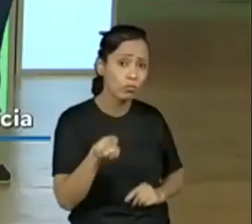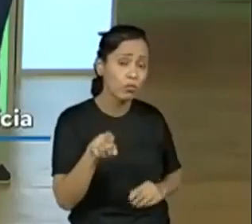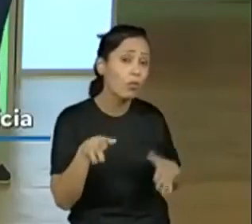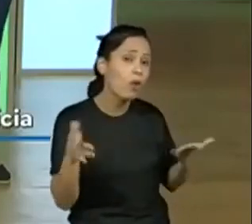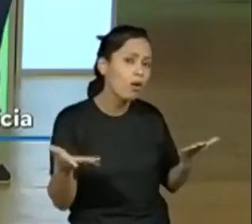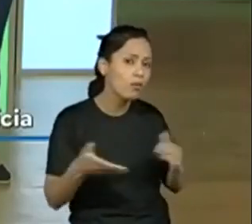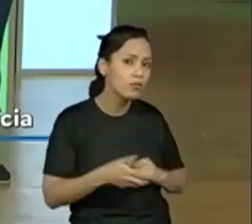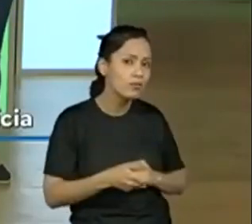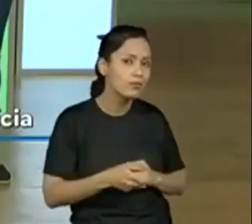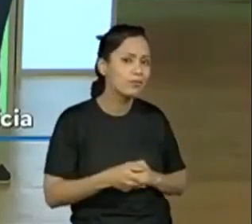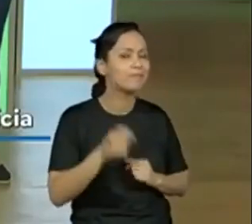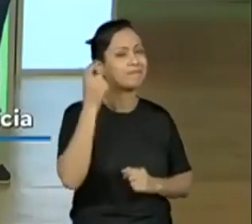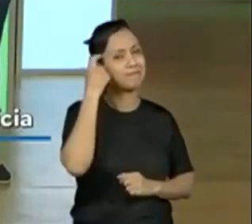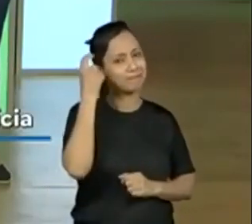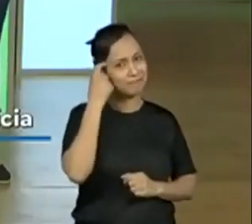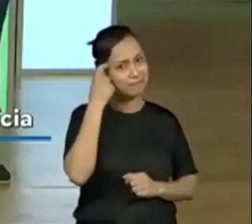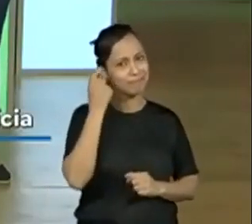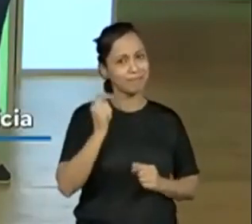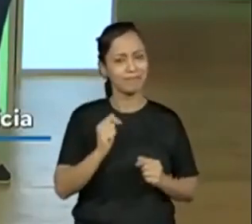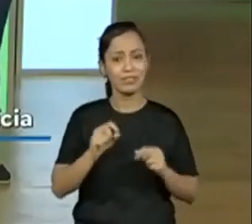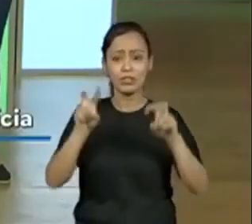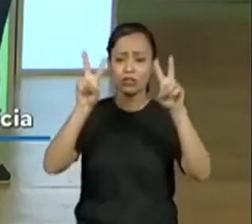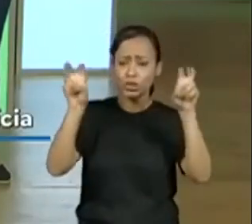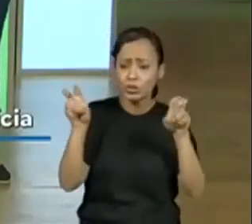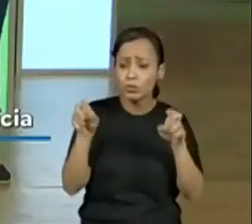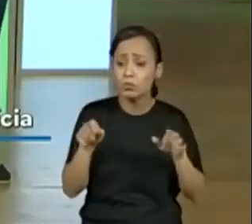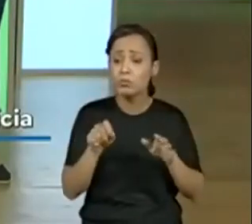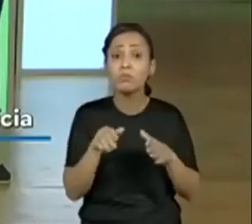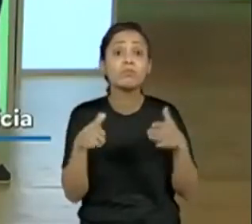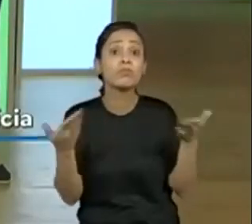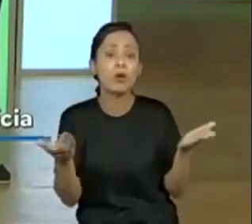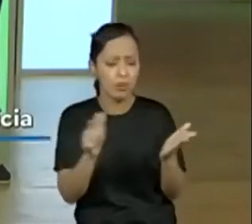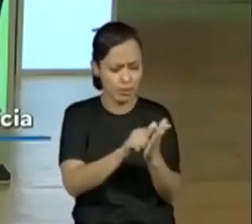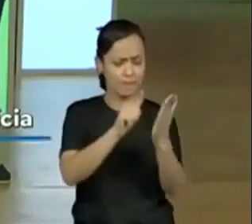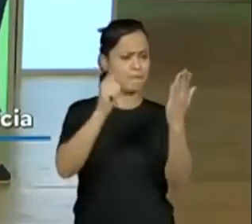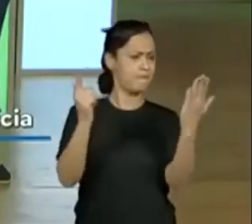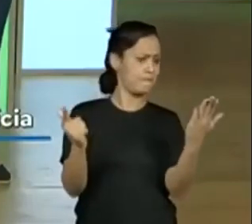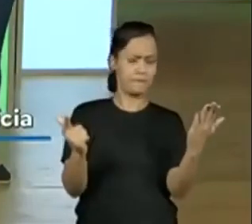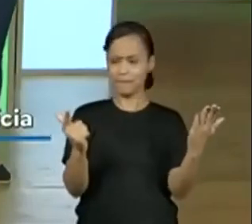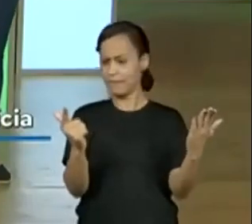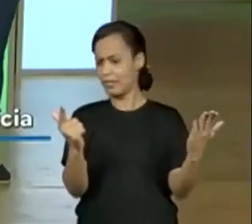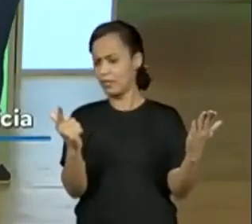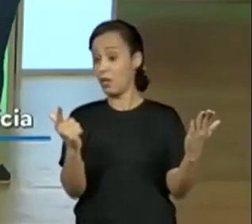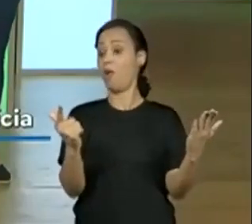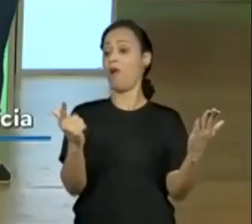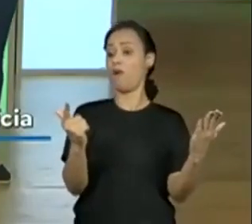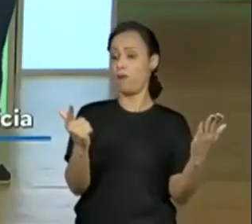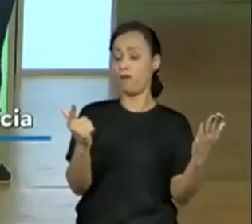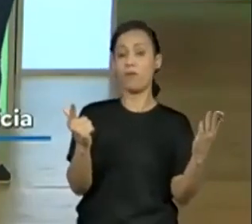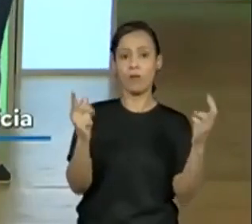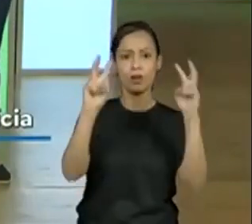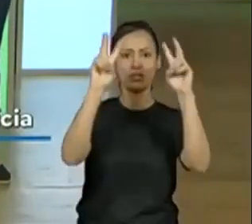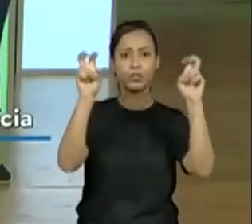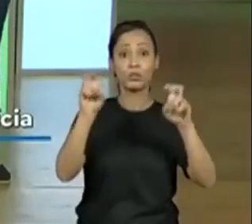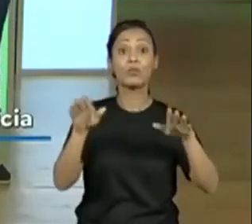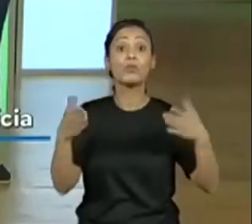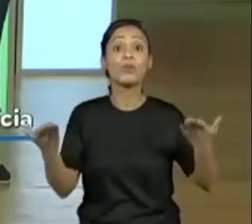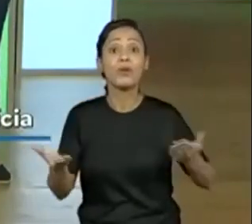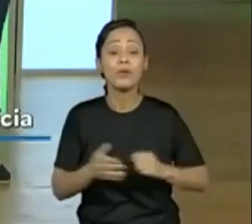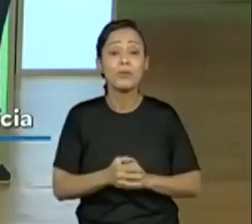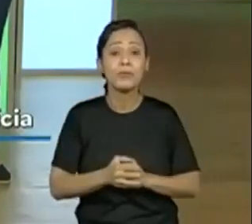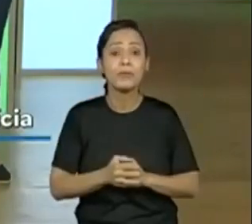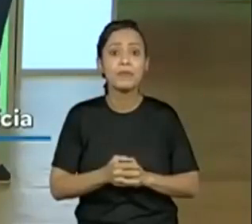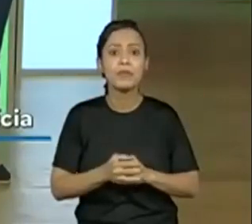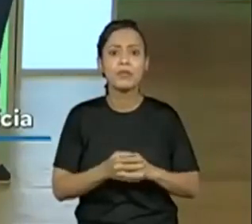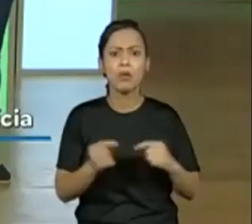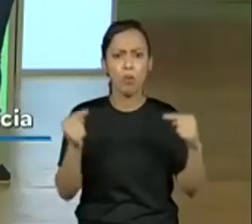for ler uma notícia agora, identifique o título, identifique o olho, que é o subtítulo, verifica se eles têm relação